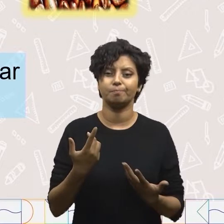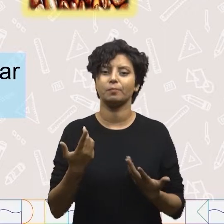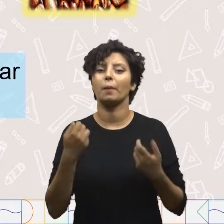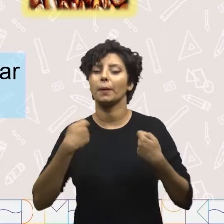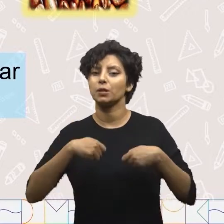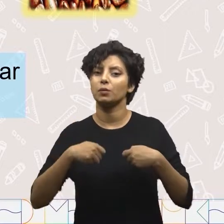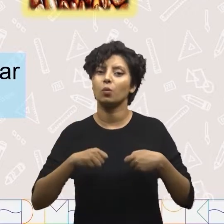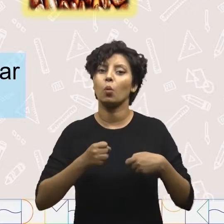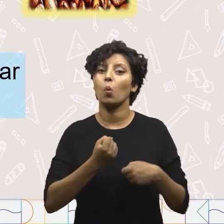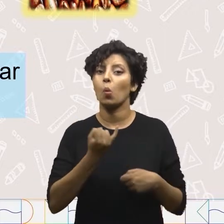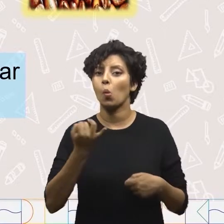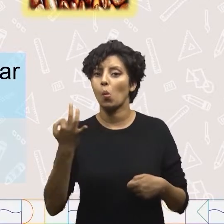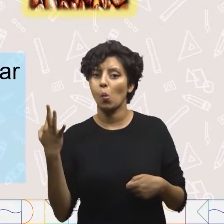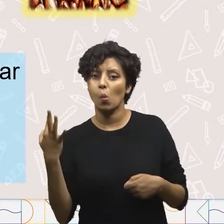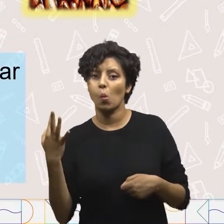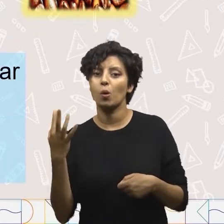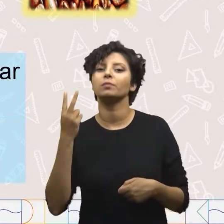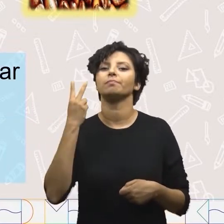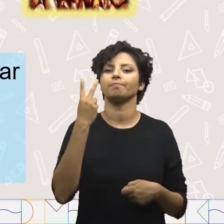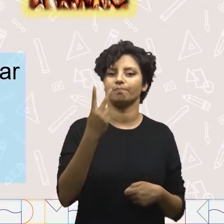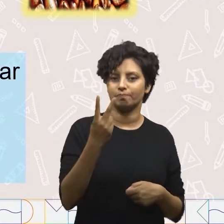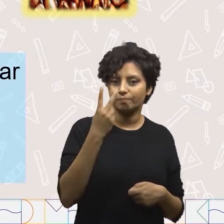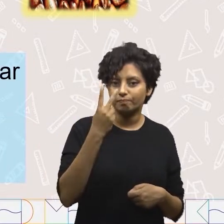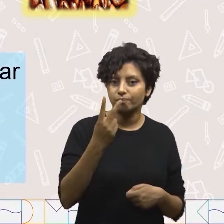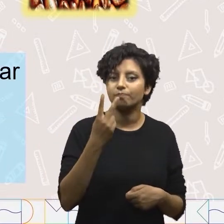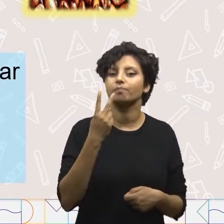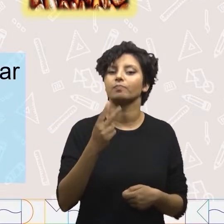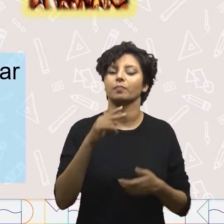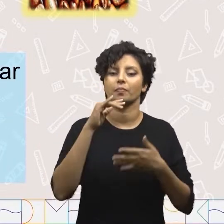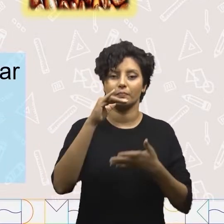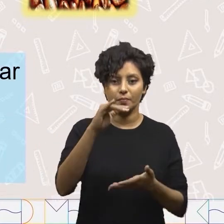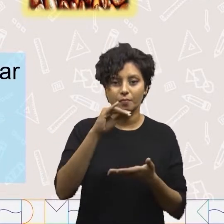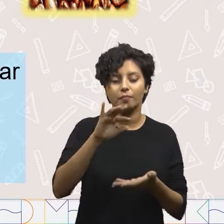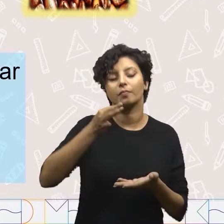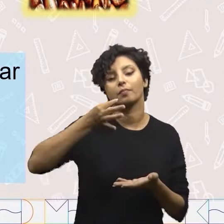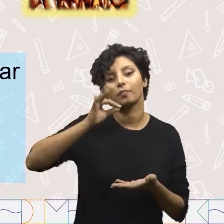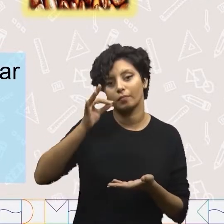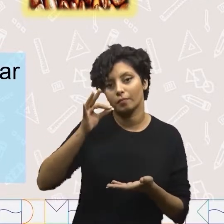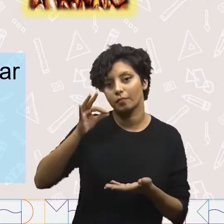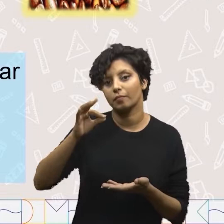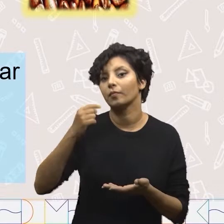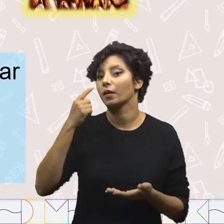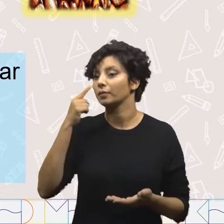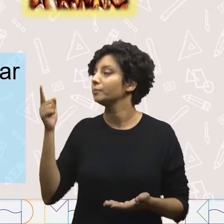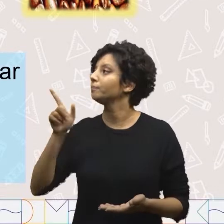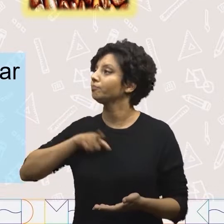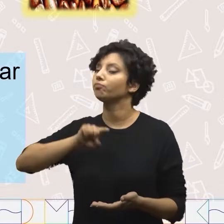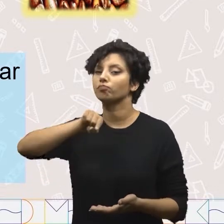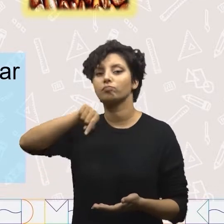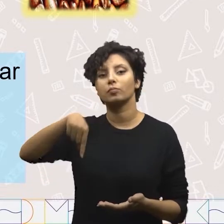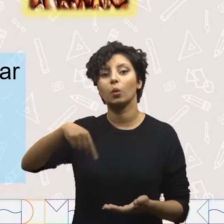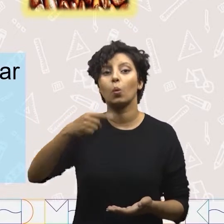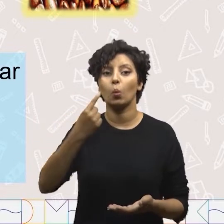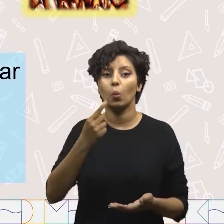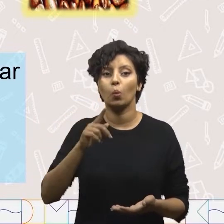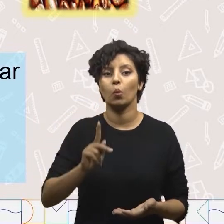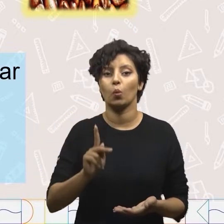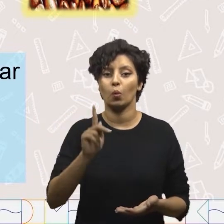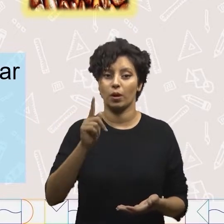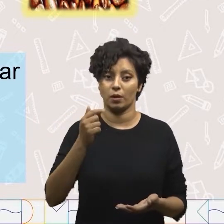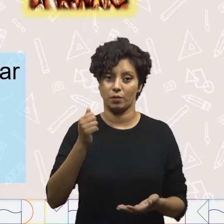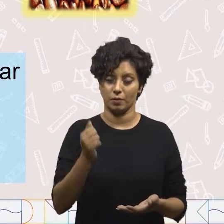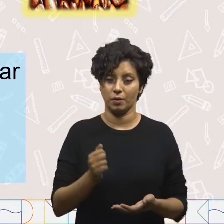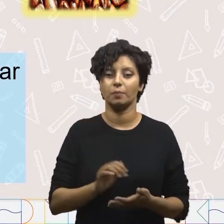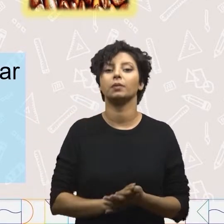ela precisa comprar dois pacotes de café para obter um quilo de